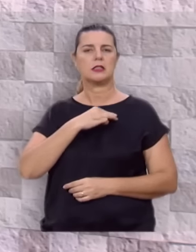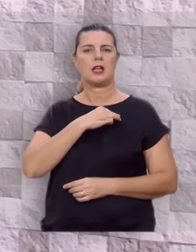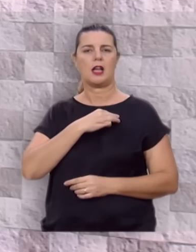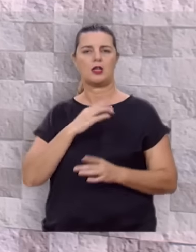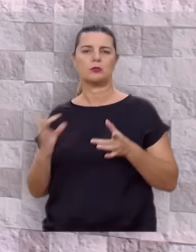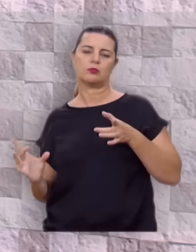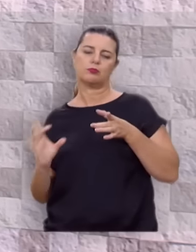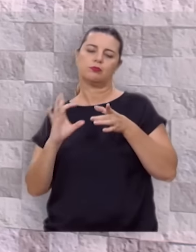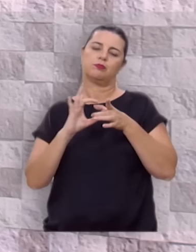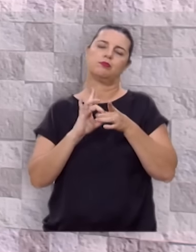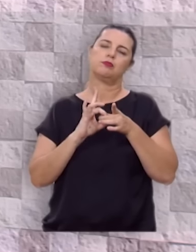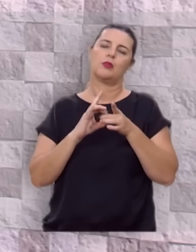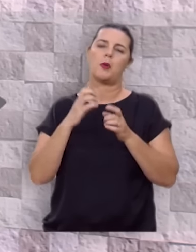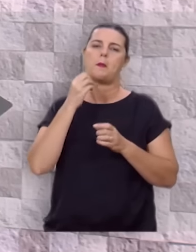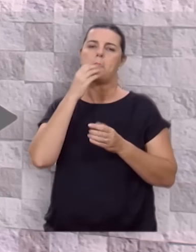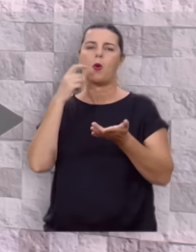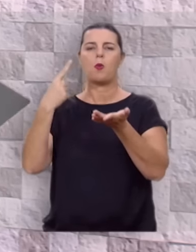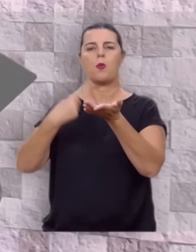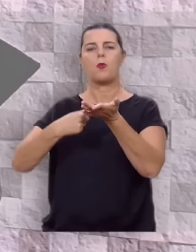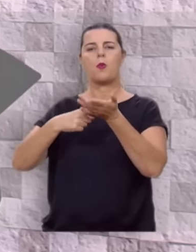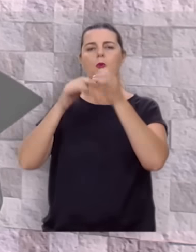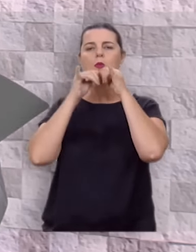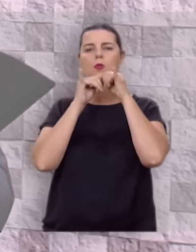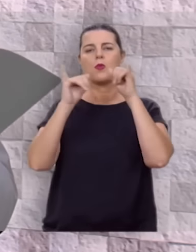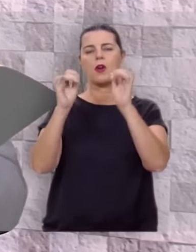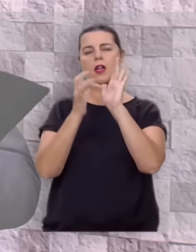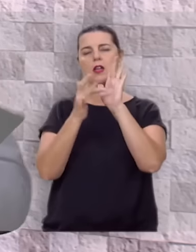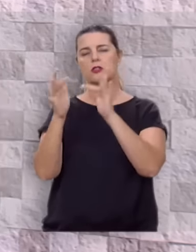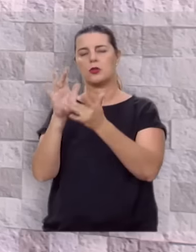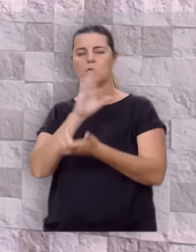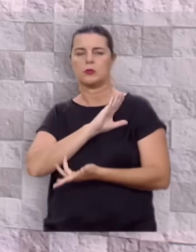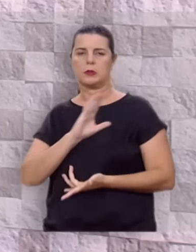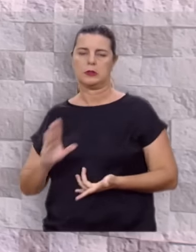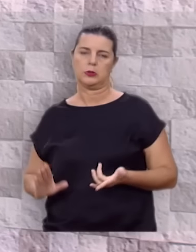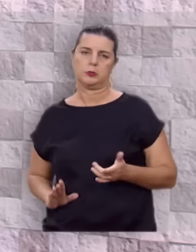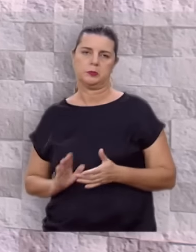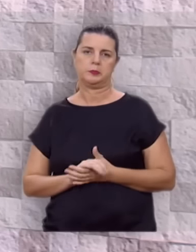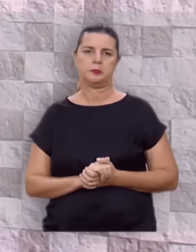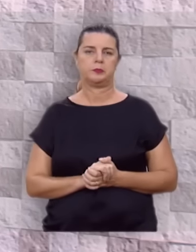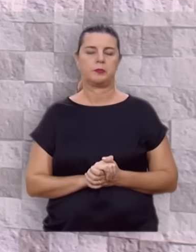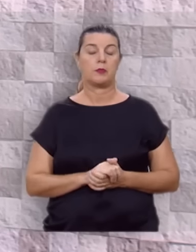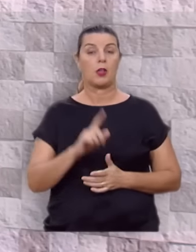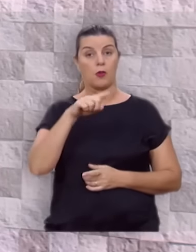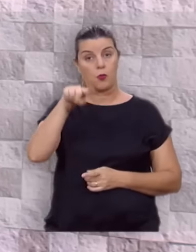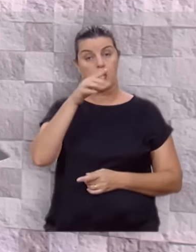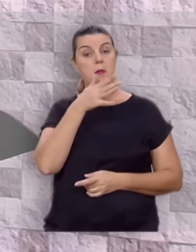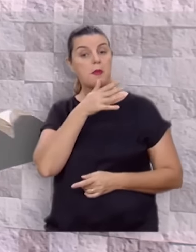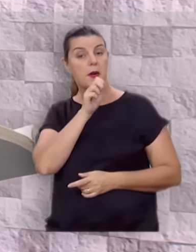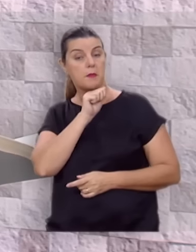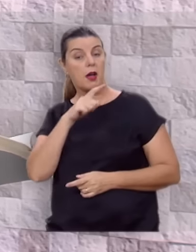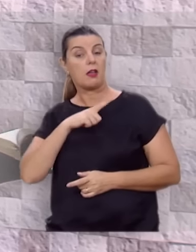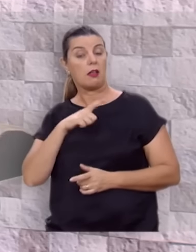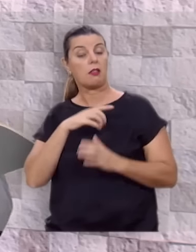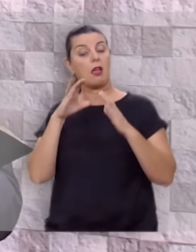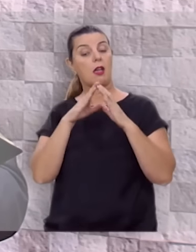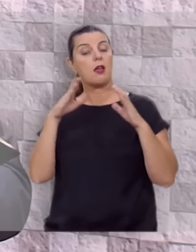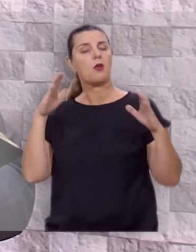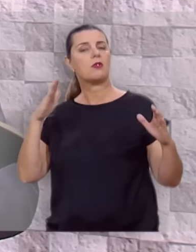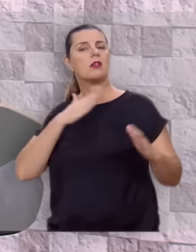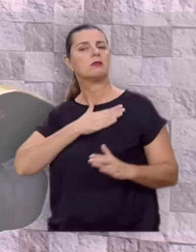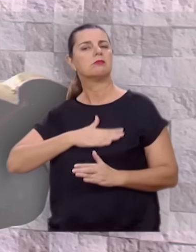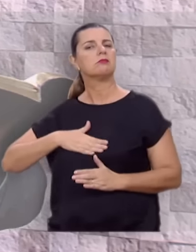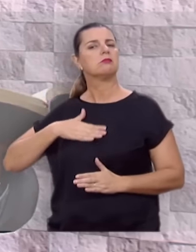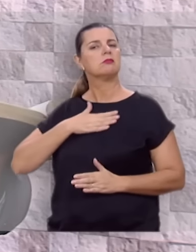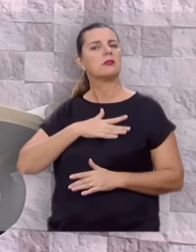reconciliação, portadores da boa nova do Evangelho de Cristo Jesus. que você, mãe, que tem o